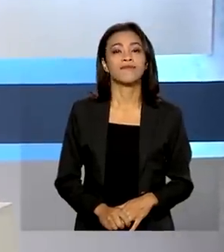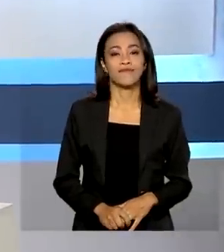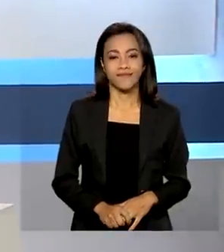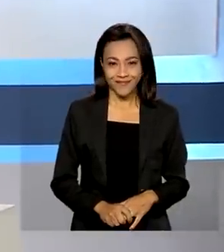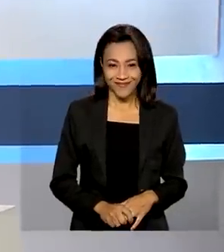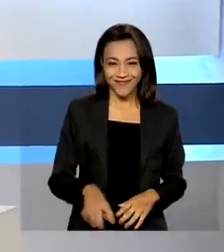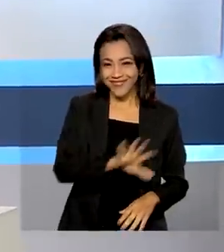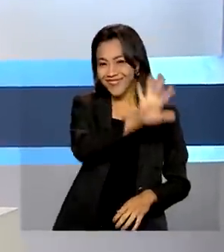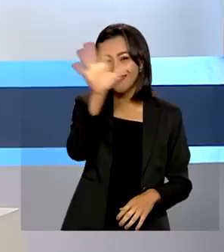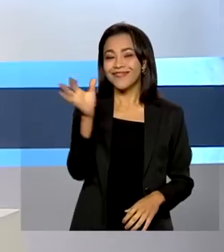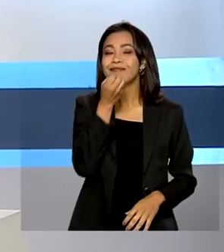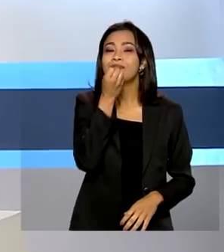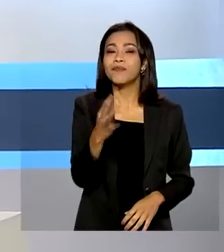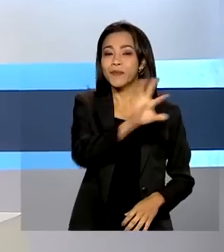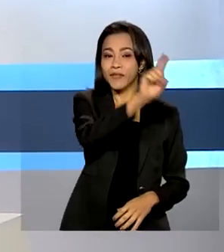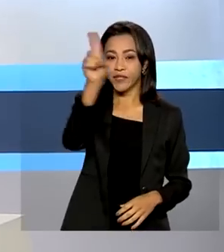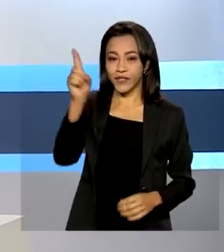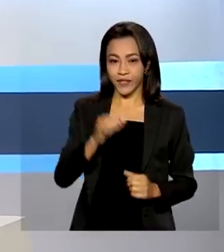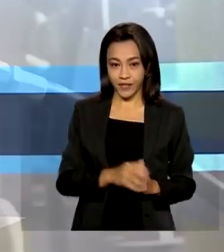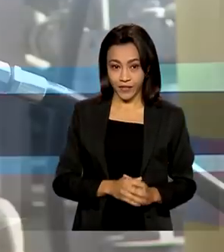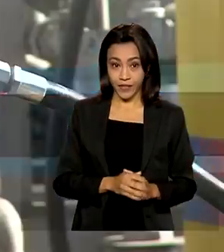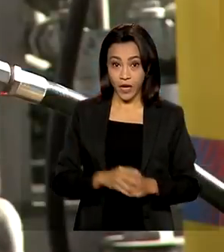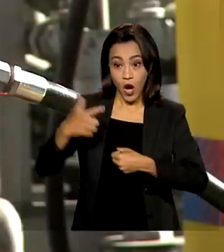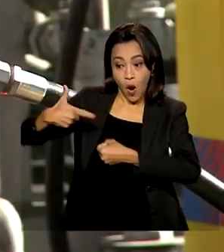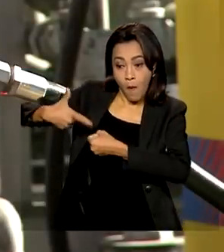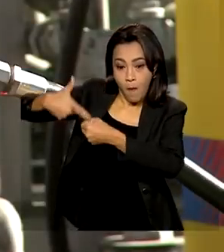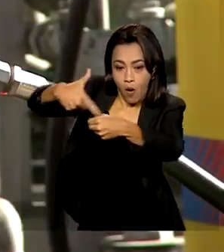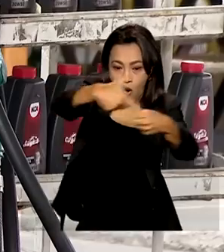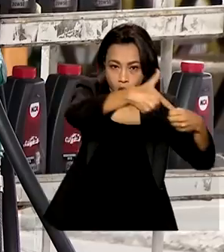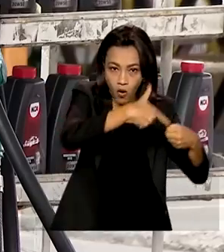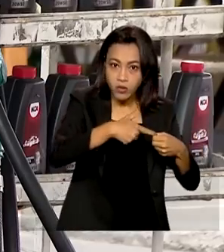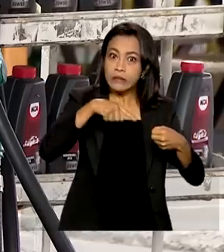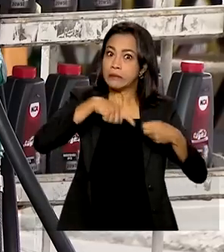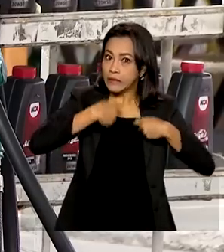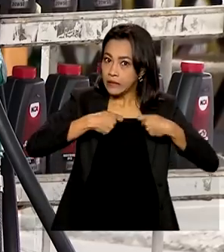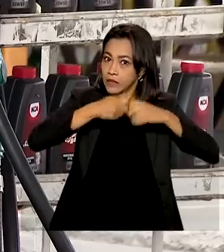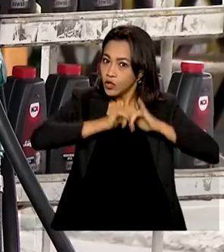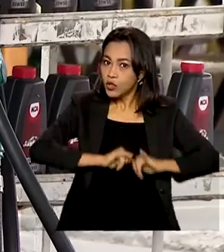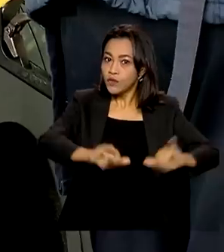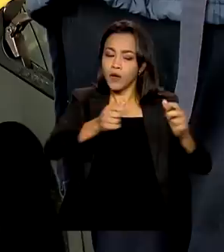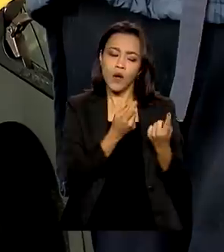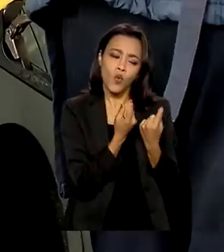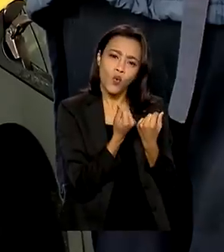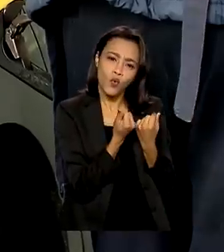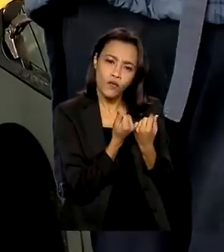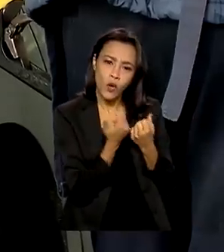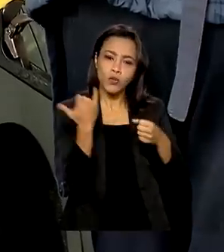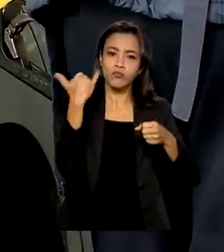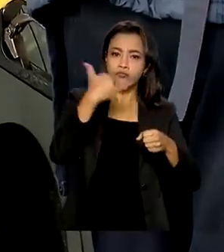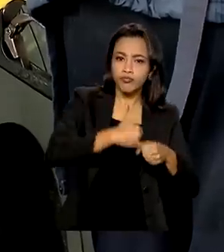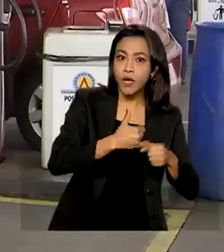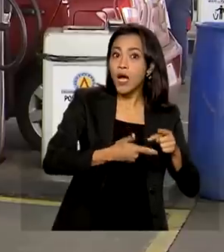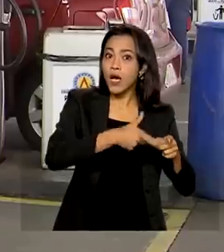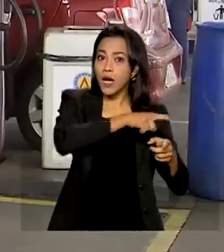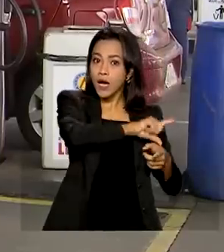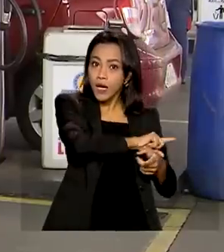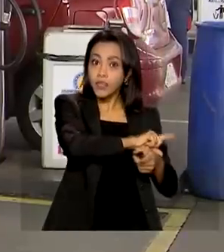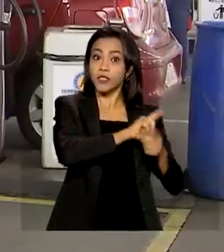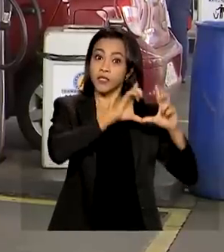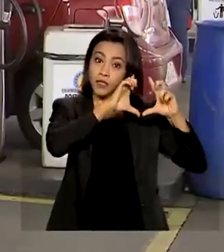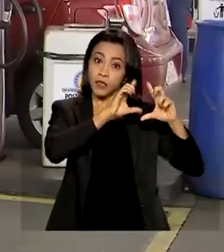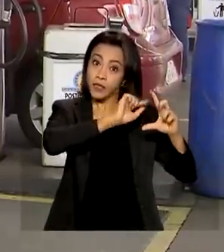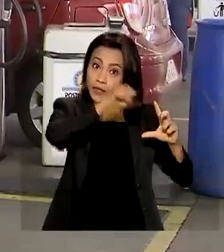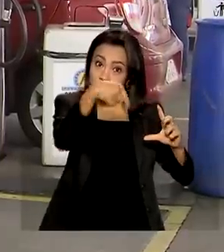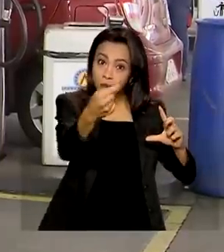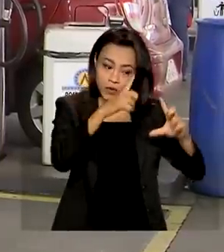Olá, bom dia. Postos terão que divulgar preço dos combustíveis antes e depois da redução